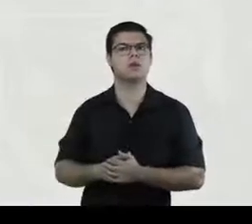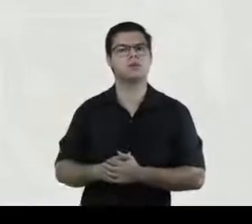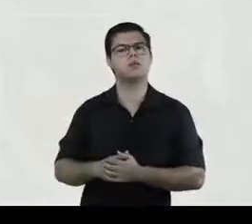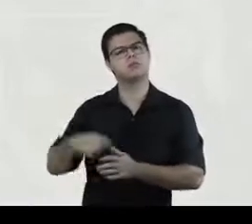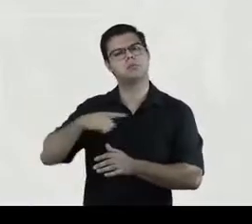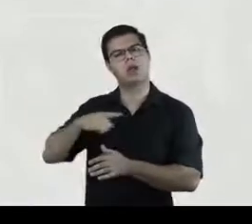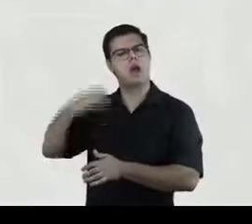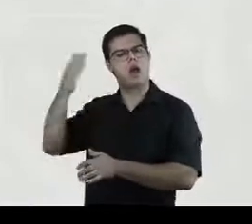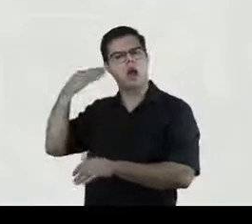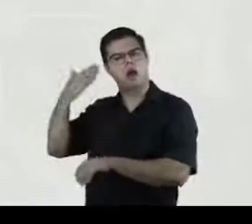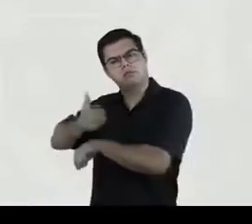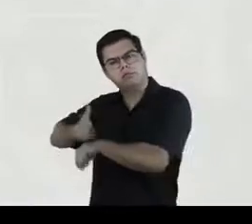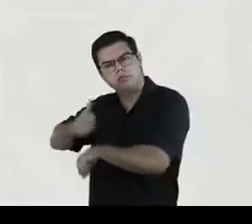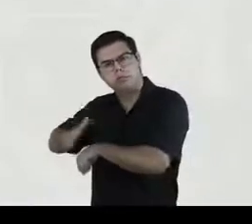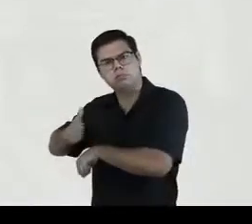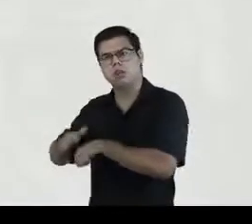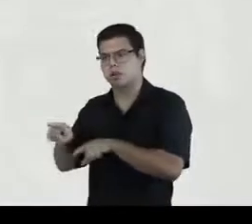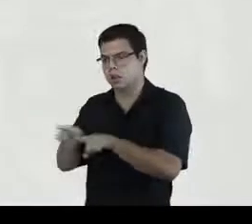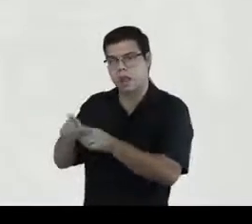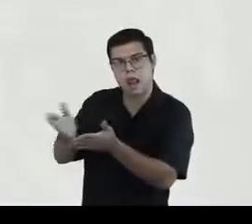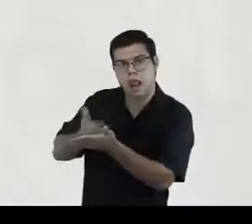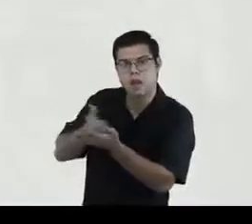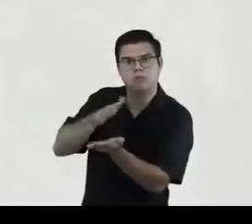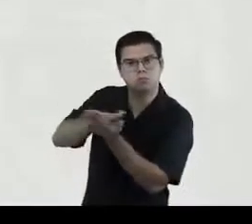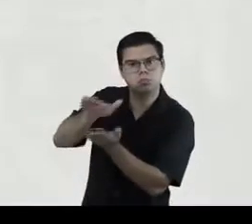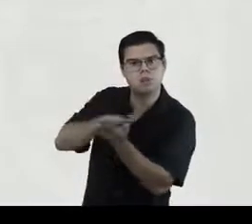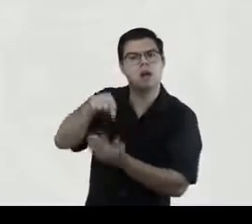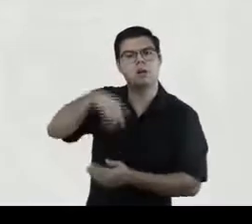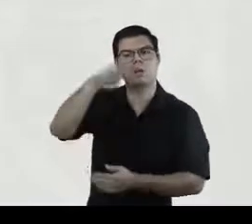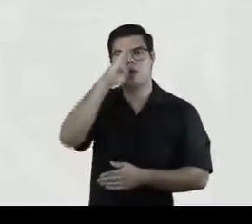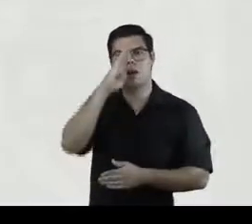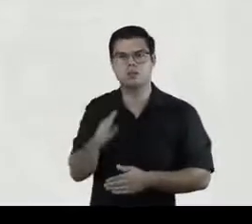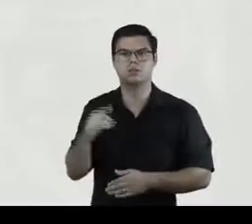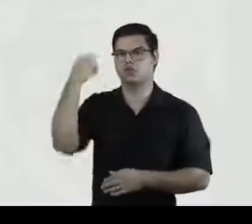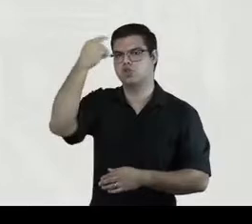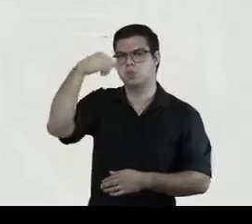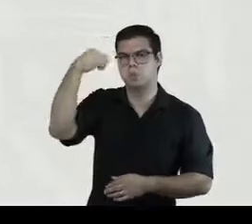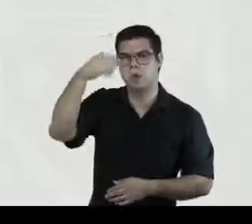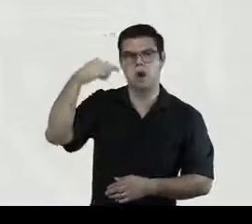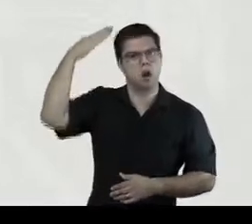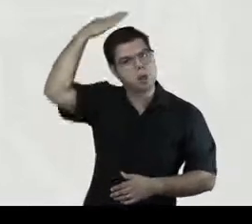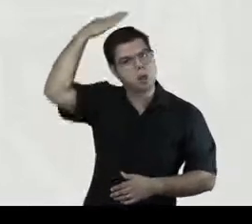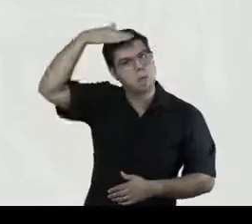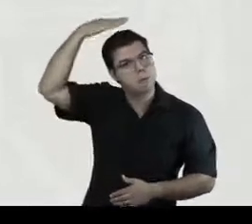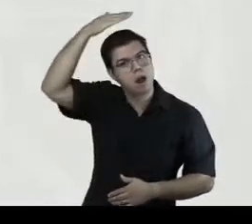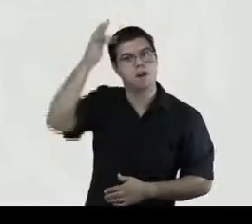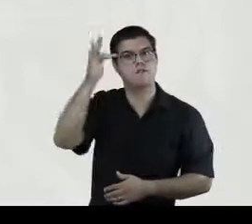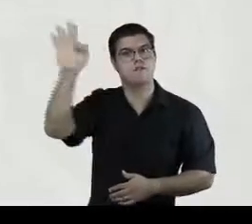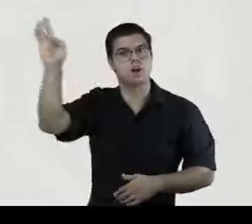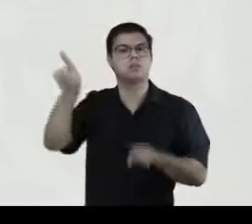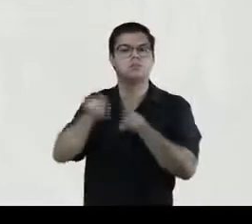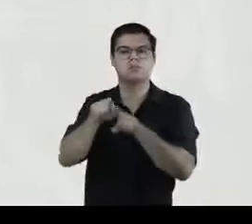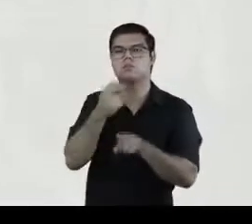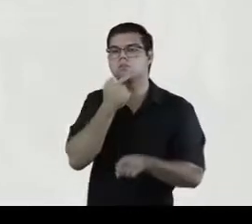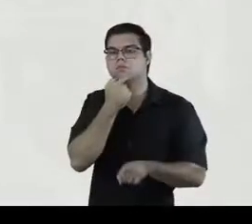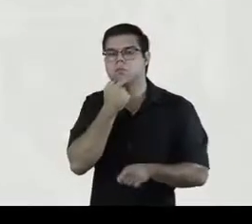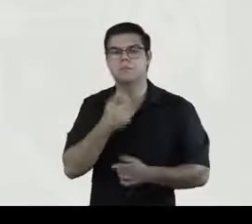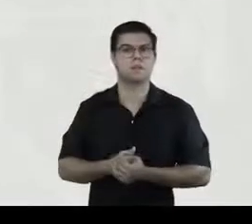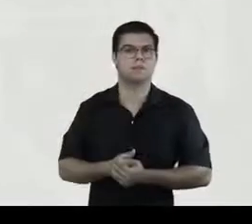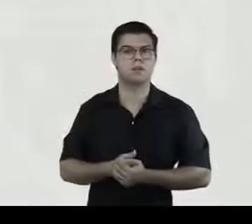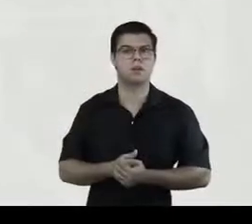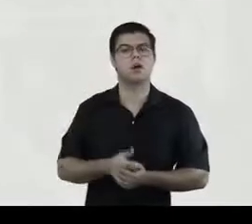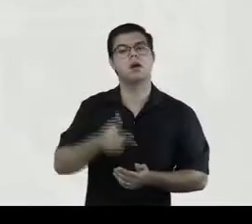e capítulos de livro publicados no Brasil, na Espanha, no México, na França e no Reino Unido, tendo